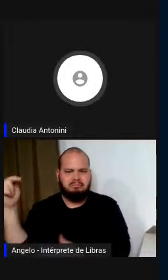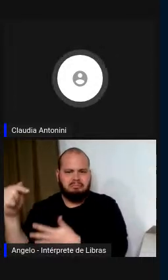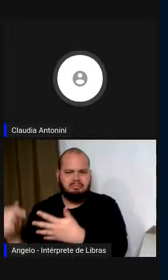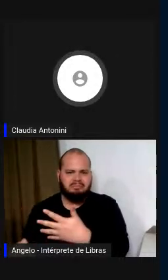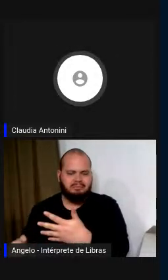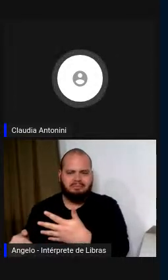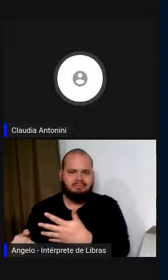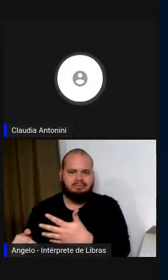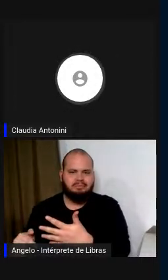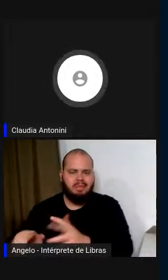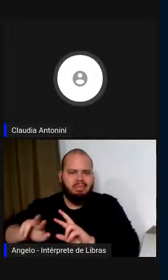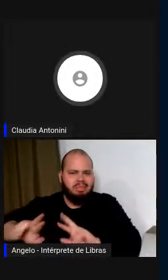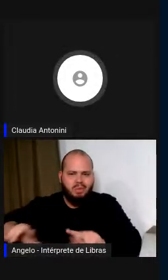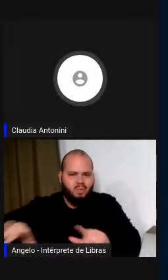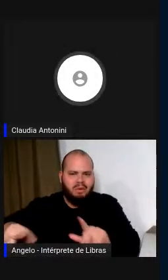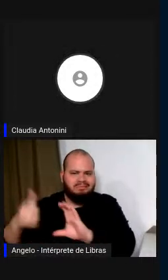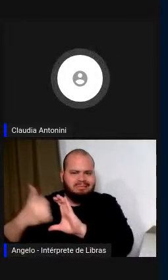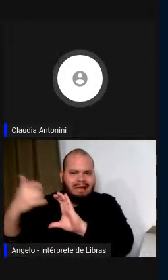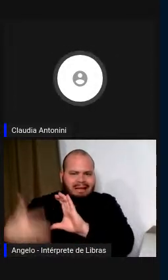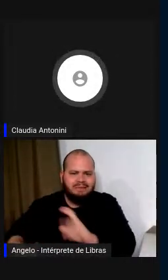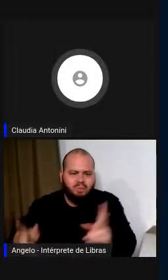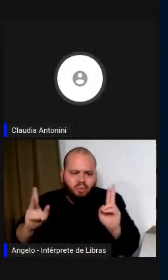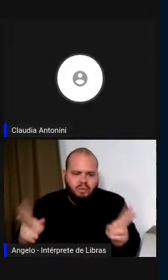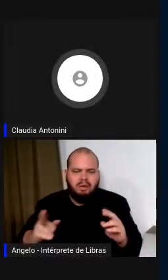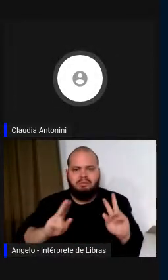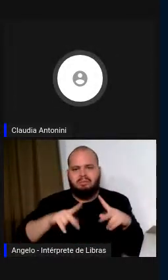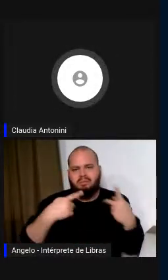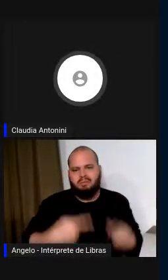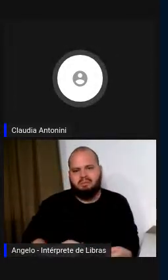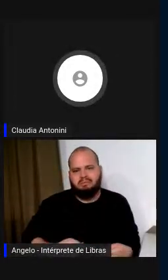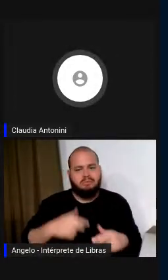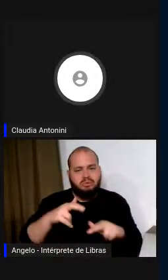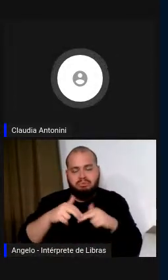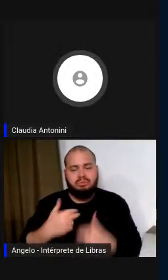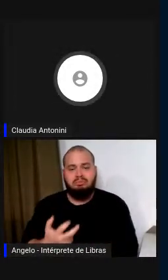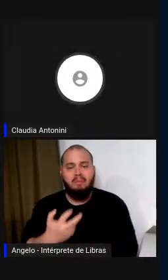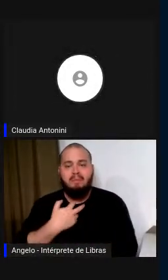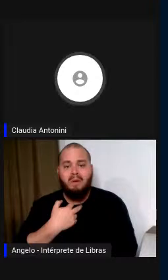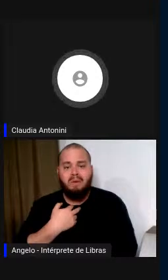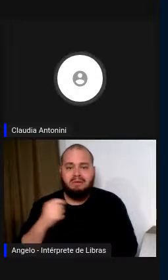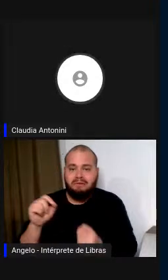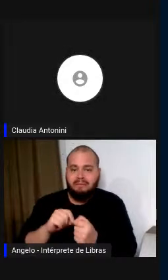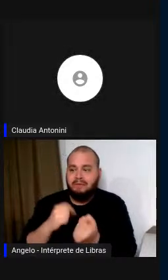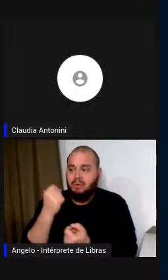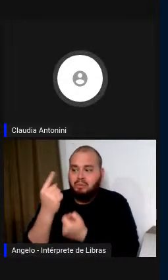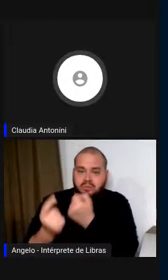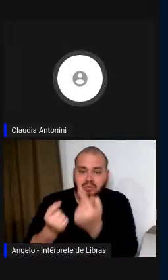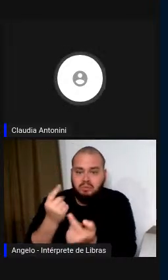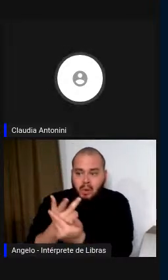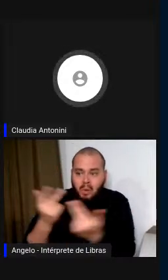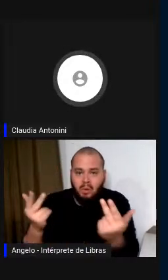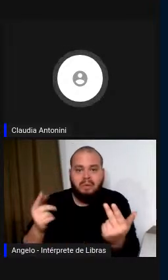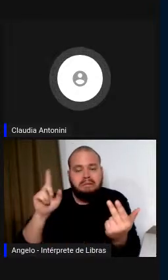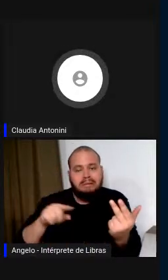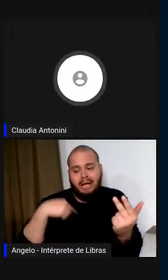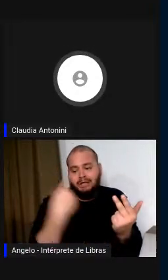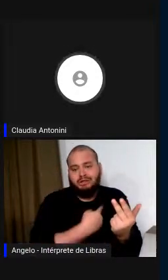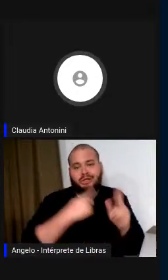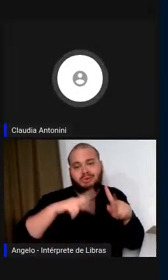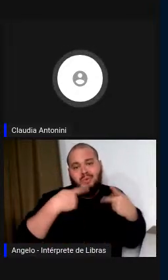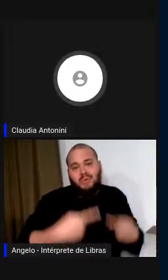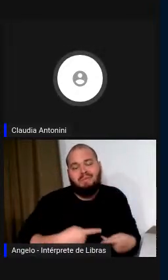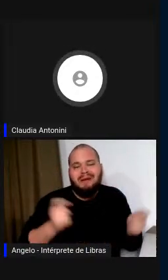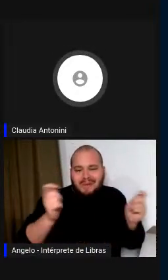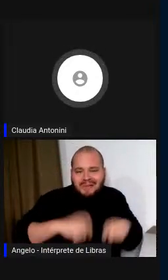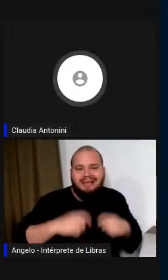tem as características do homem, então, não pode fazer algumas atividades que nós, por natureza,